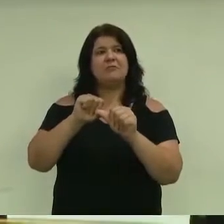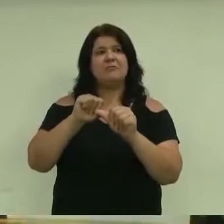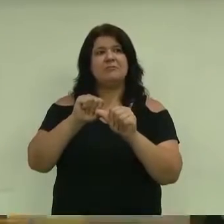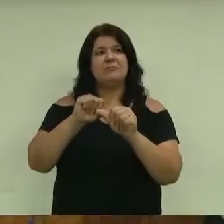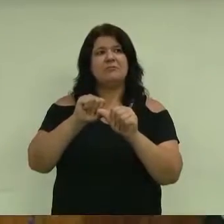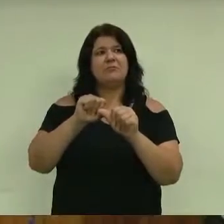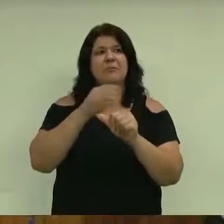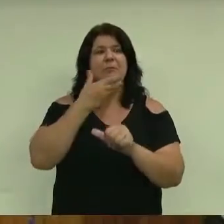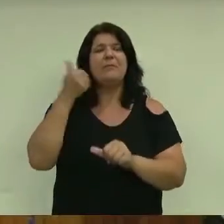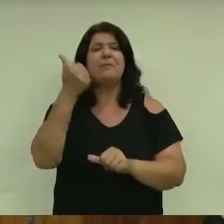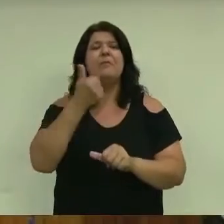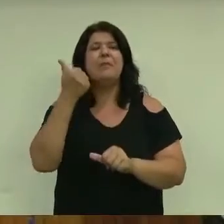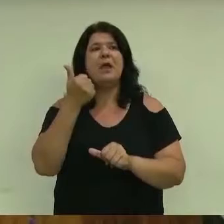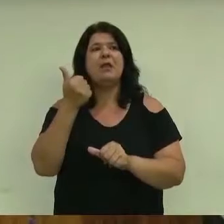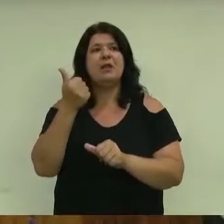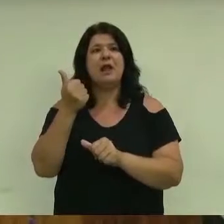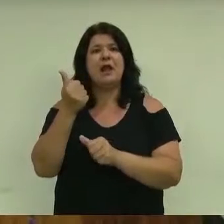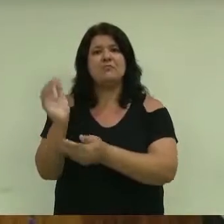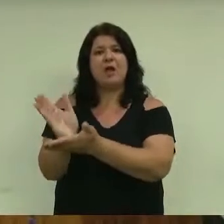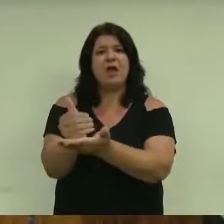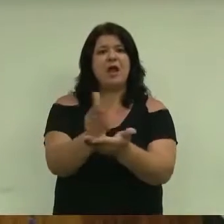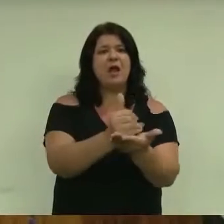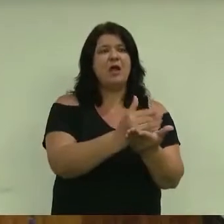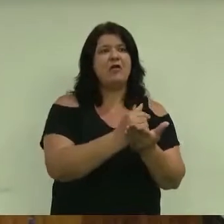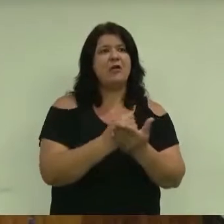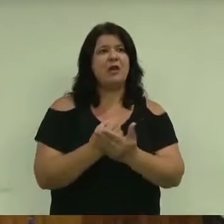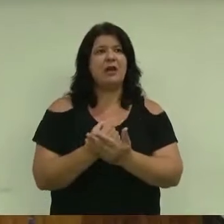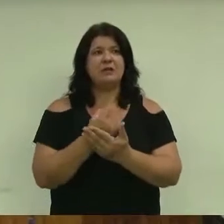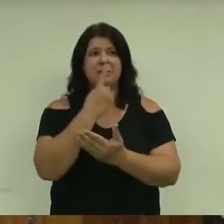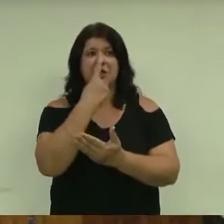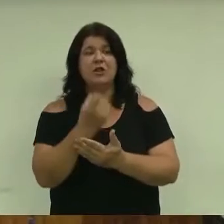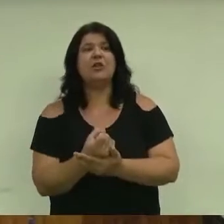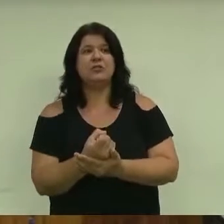Avenida Irmãos Adornos, no bairro Tudo de Bastos.